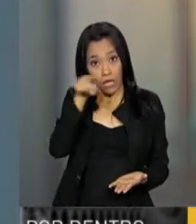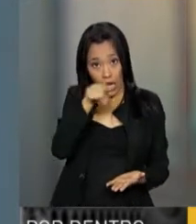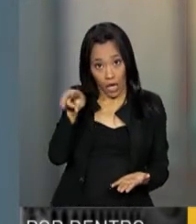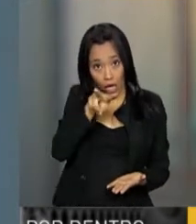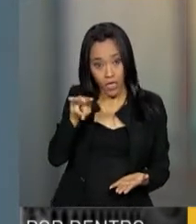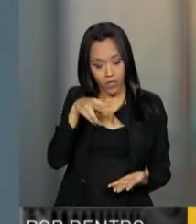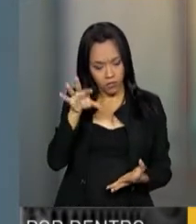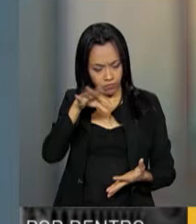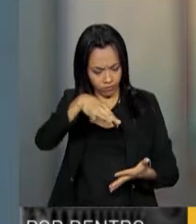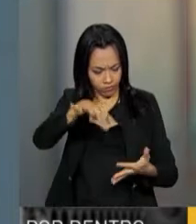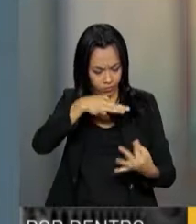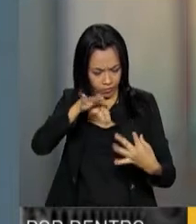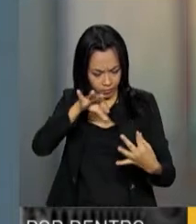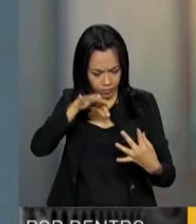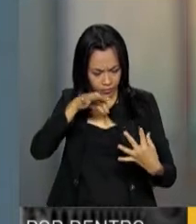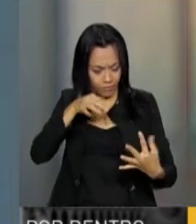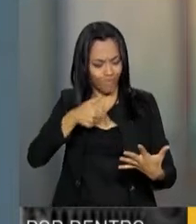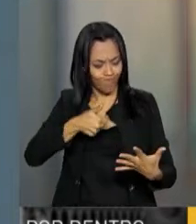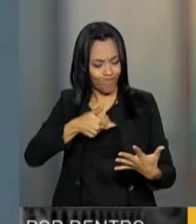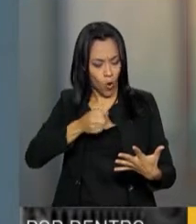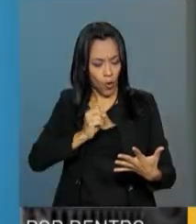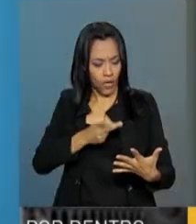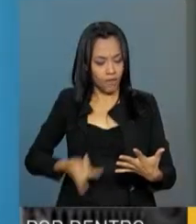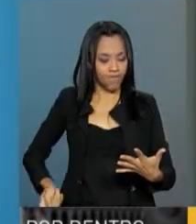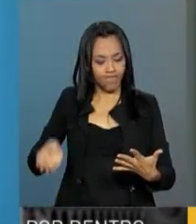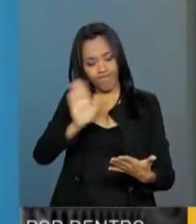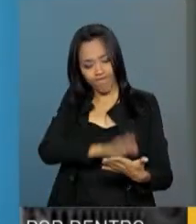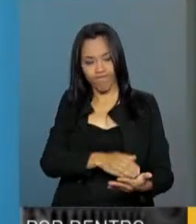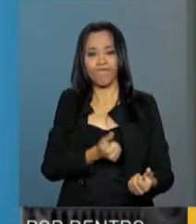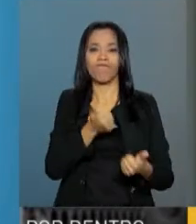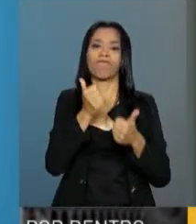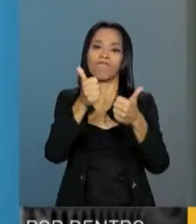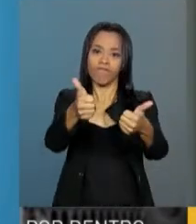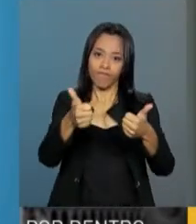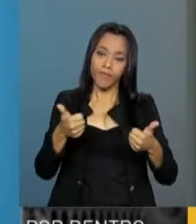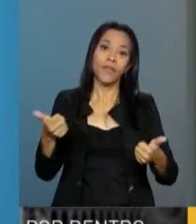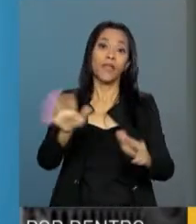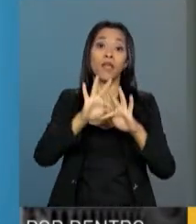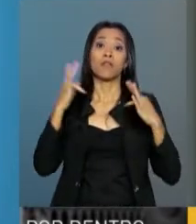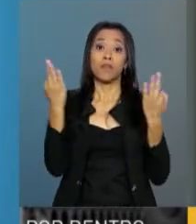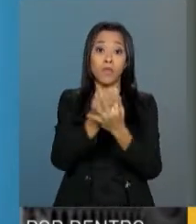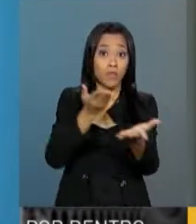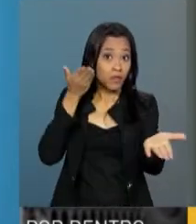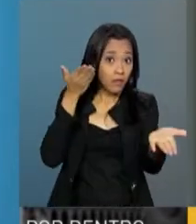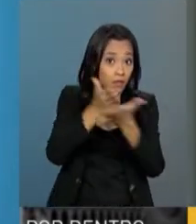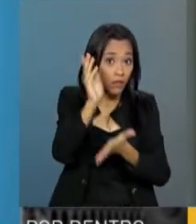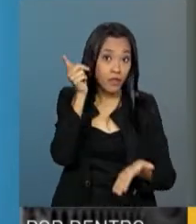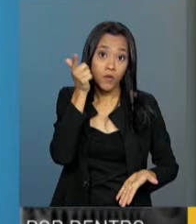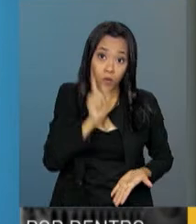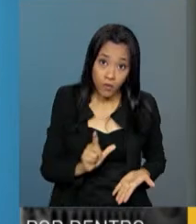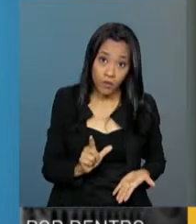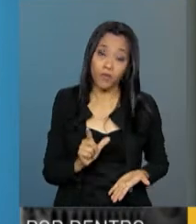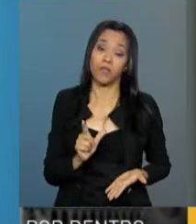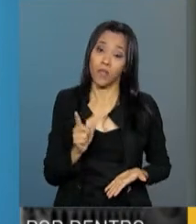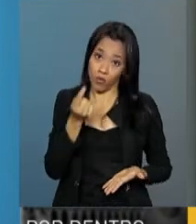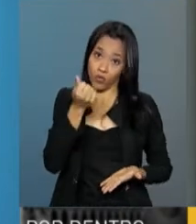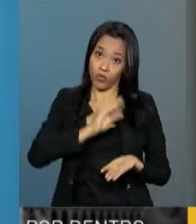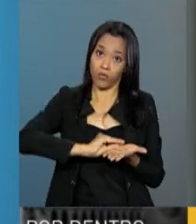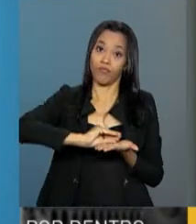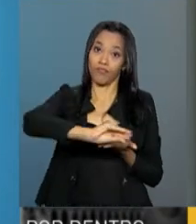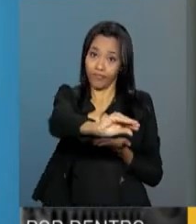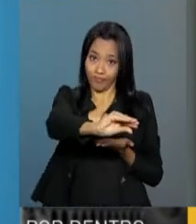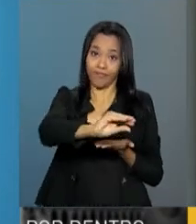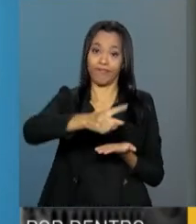triagem, uma verificação nesses documentos e as famílias em sendo aprovadas, o recurso será